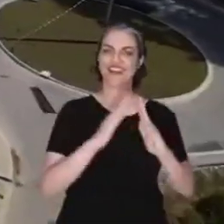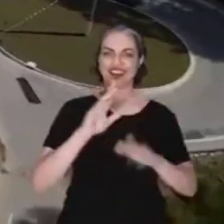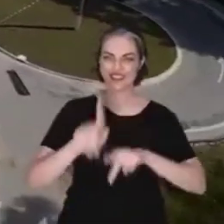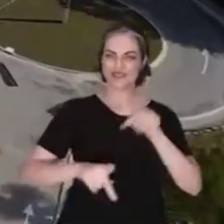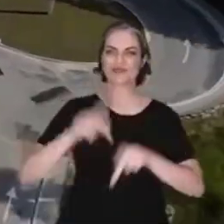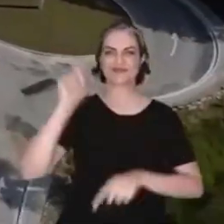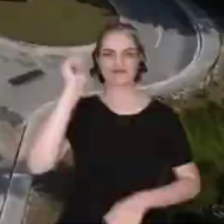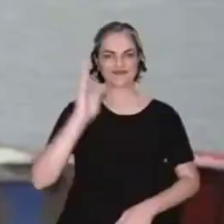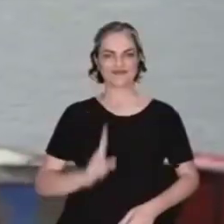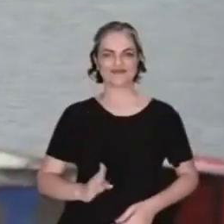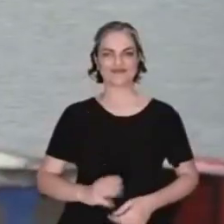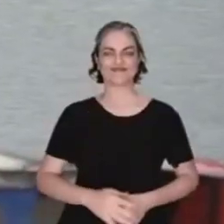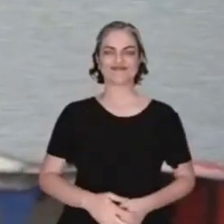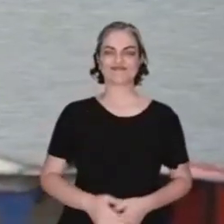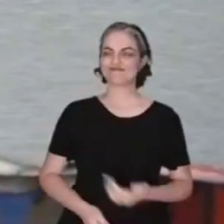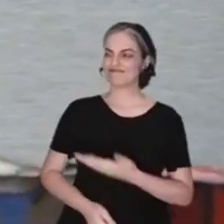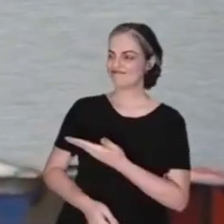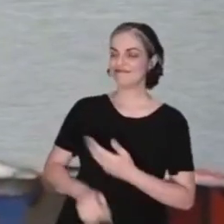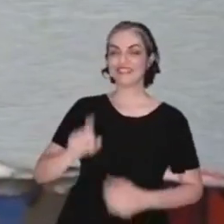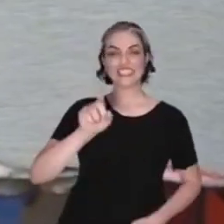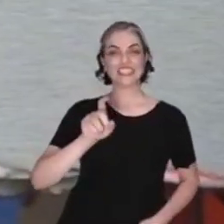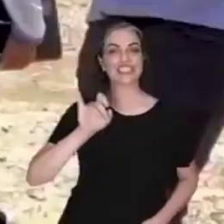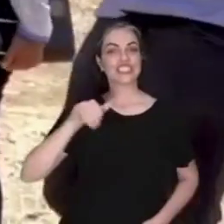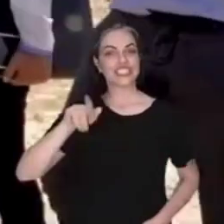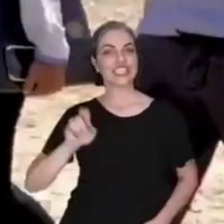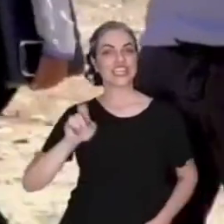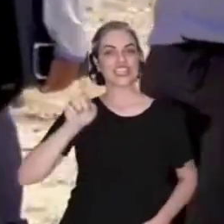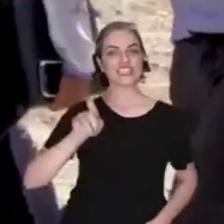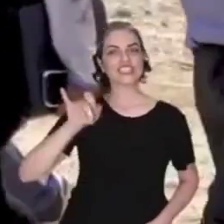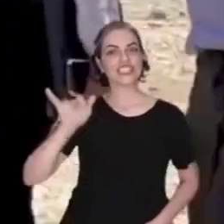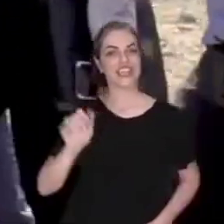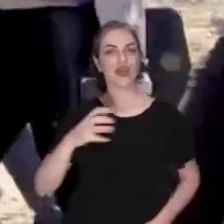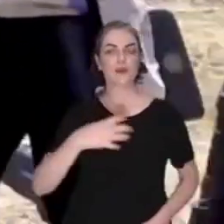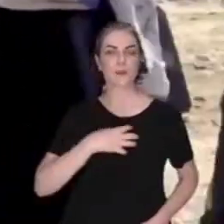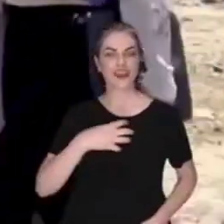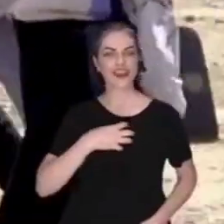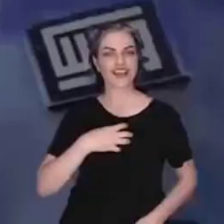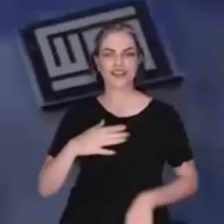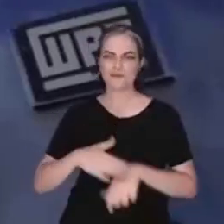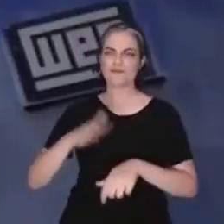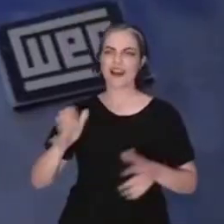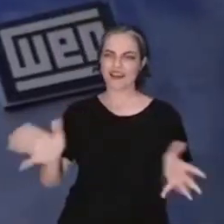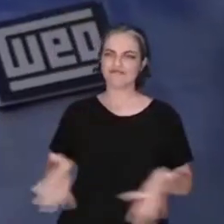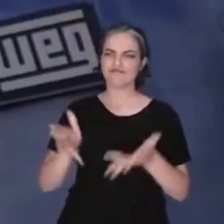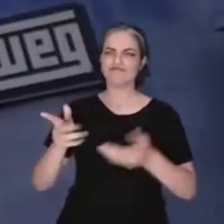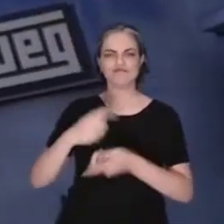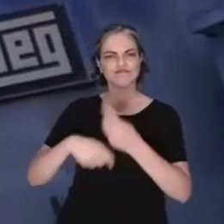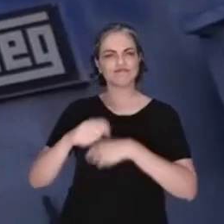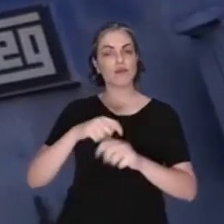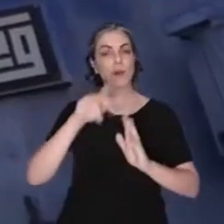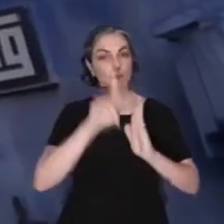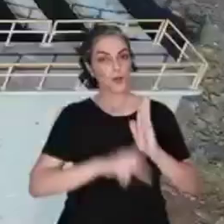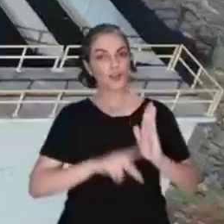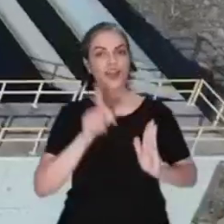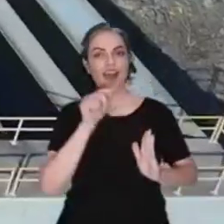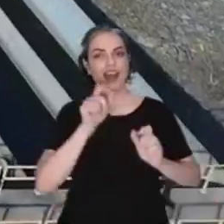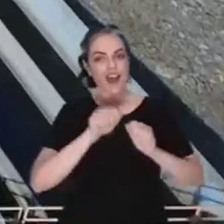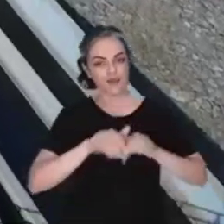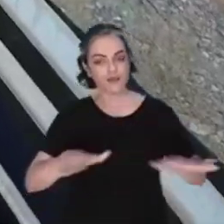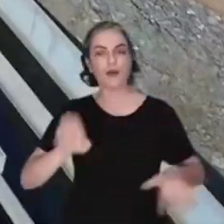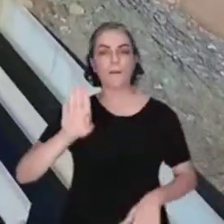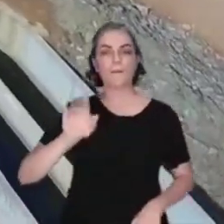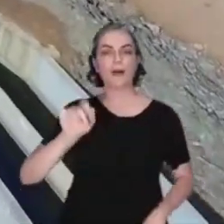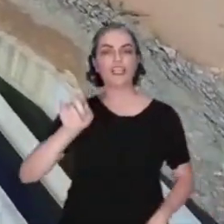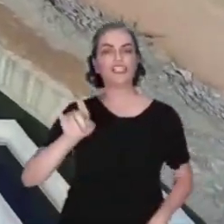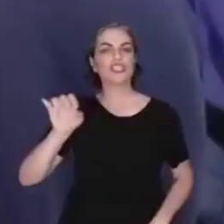déficit habitacional brasileiro. Paramos em Chique-Chique, na Bahia. Mais produtividade e empregos são grandes potenciais do projeto de irrigação